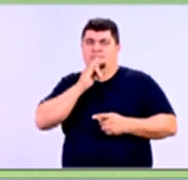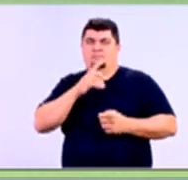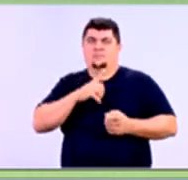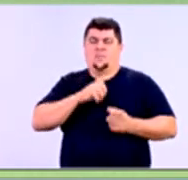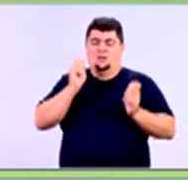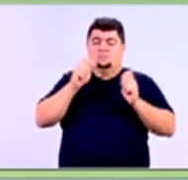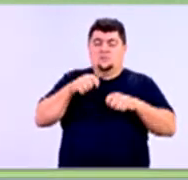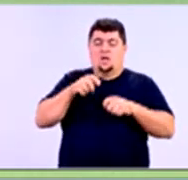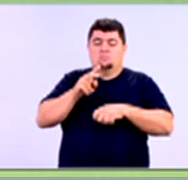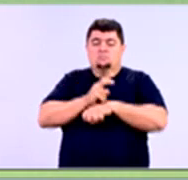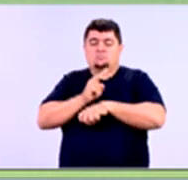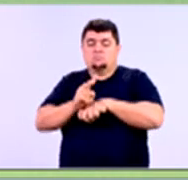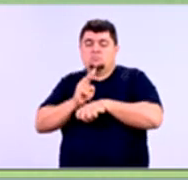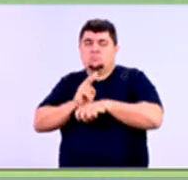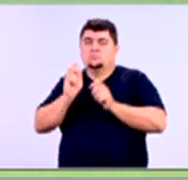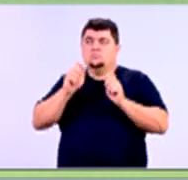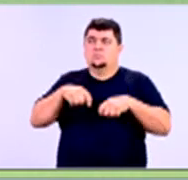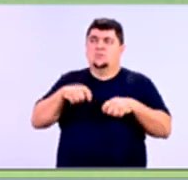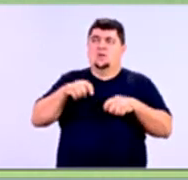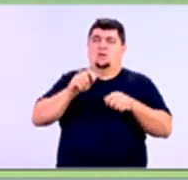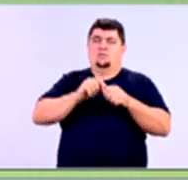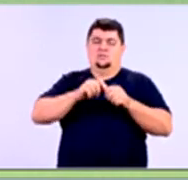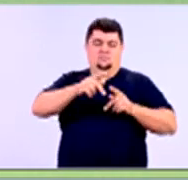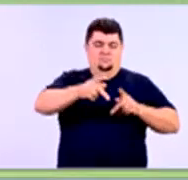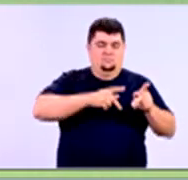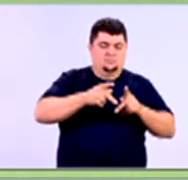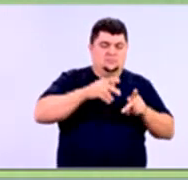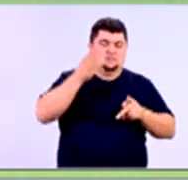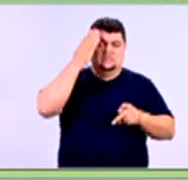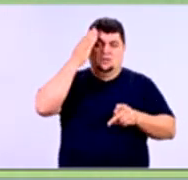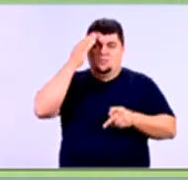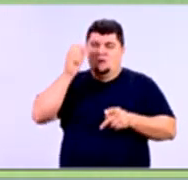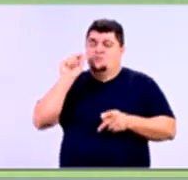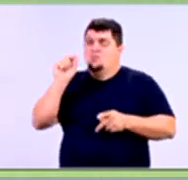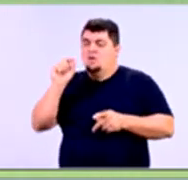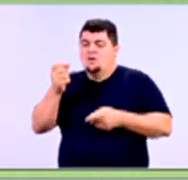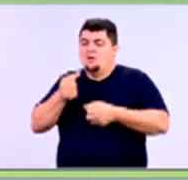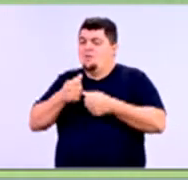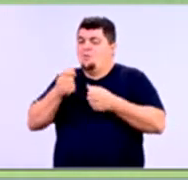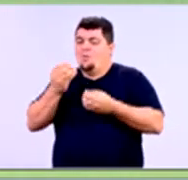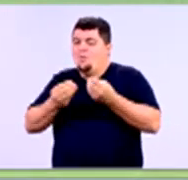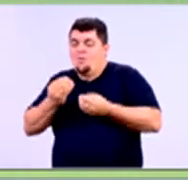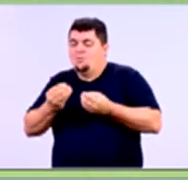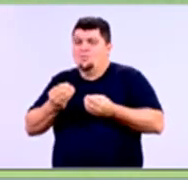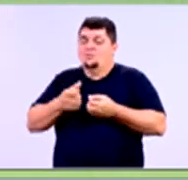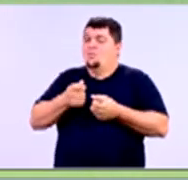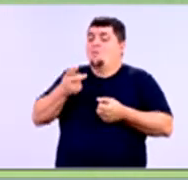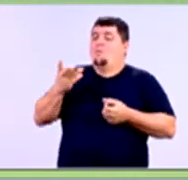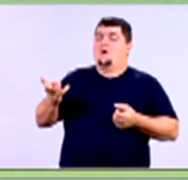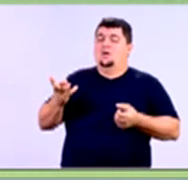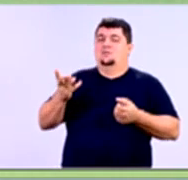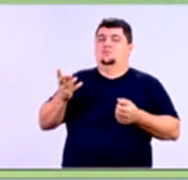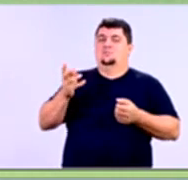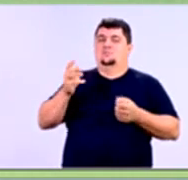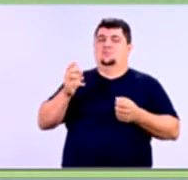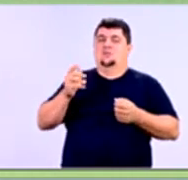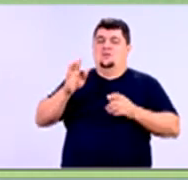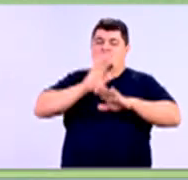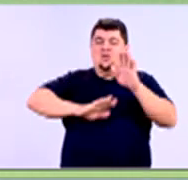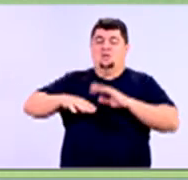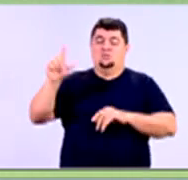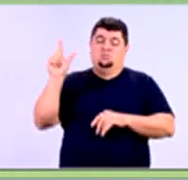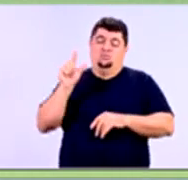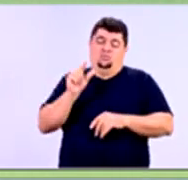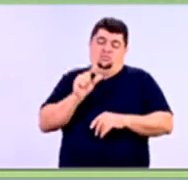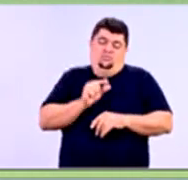monitorar e relatar, você consegue planejar, saber o que, o quanto, o como, você trata de minimizar o risco